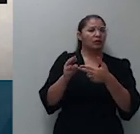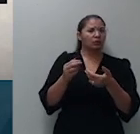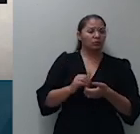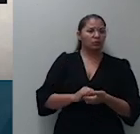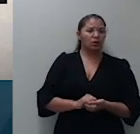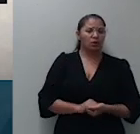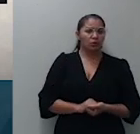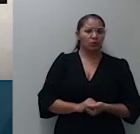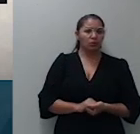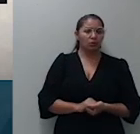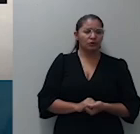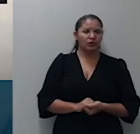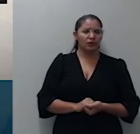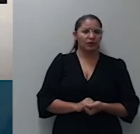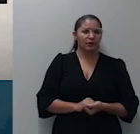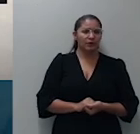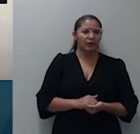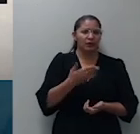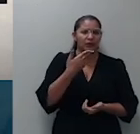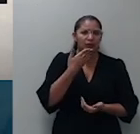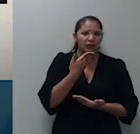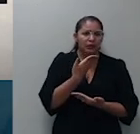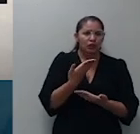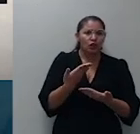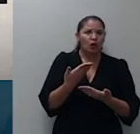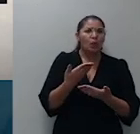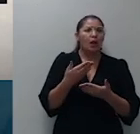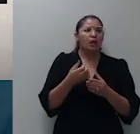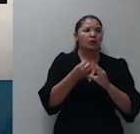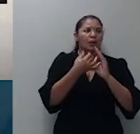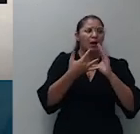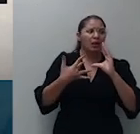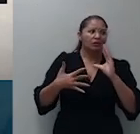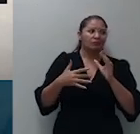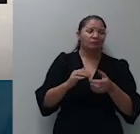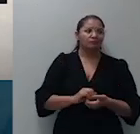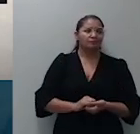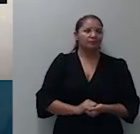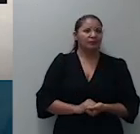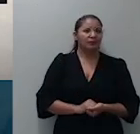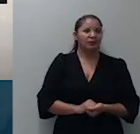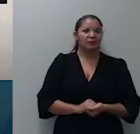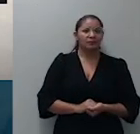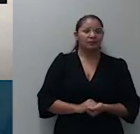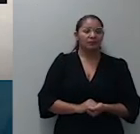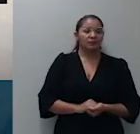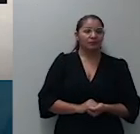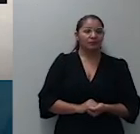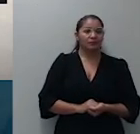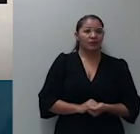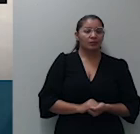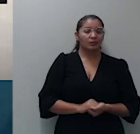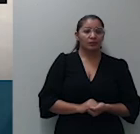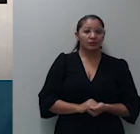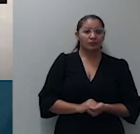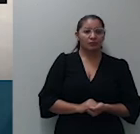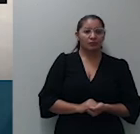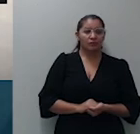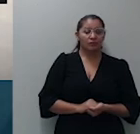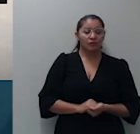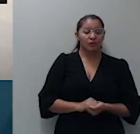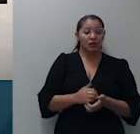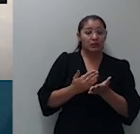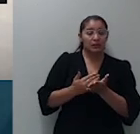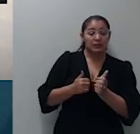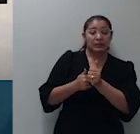vou pedir a sua excelência eu fiz o destaque vou pedir a sua excelência para eu voto em seguida já